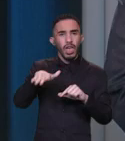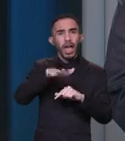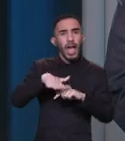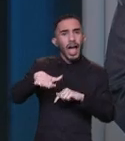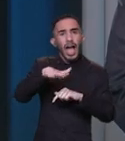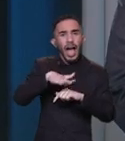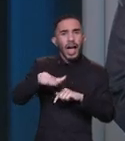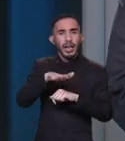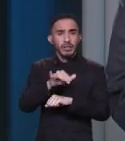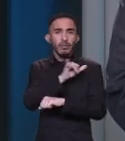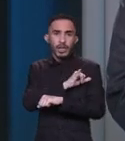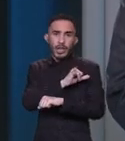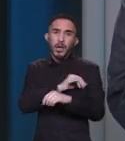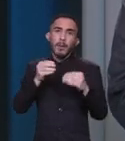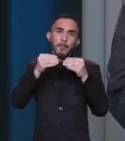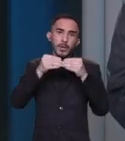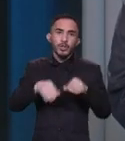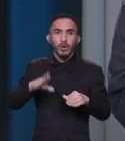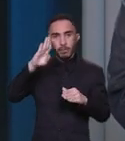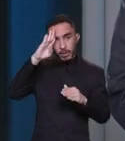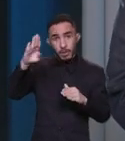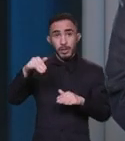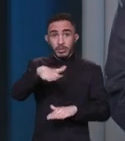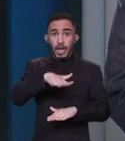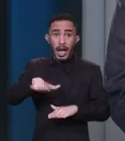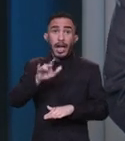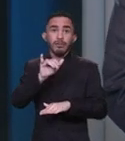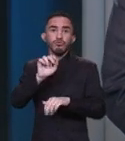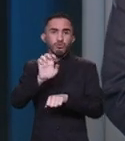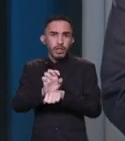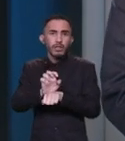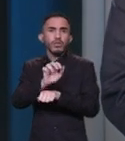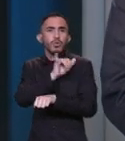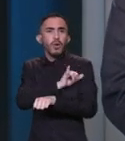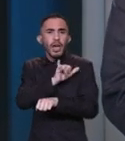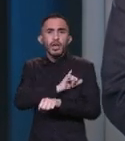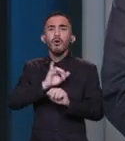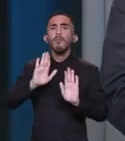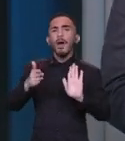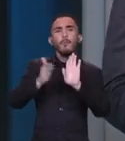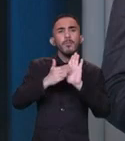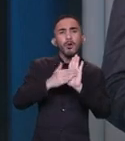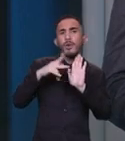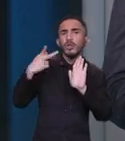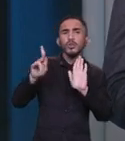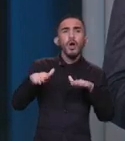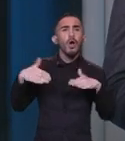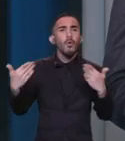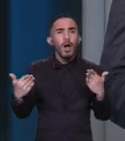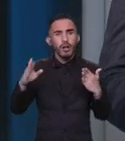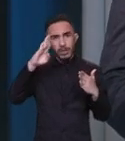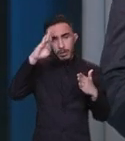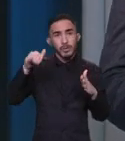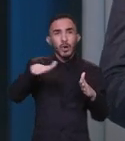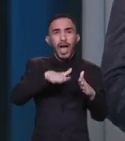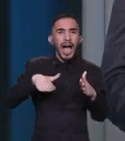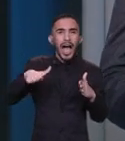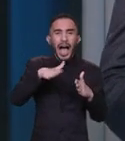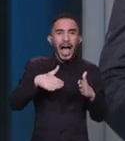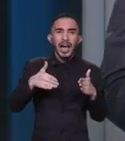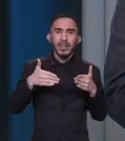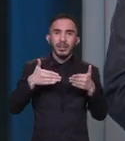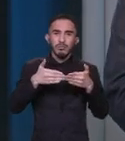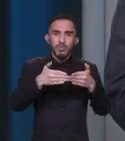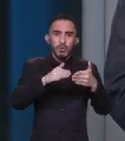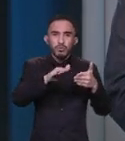coisas que mais prejudicou o governo e o Estado do Rio. O que você pretende fazer, sobretudo naquela área ali do Porto do Açú,